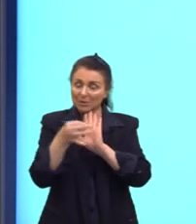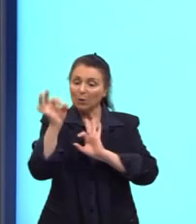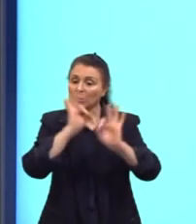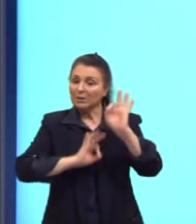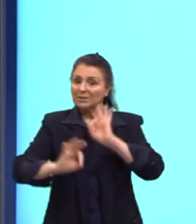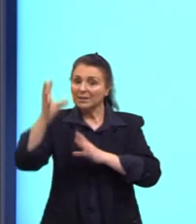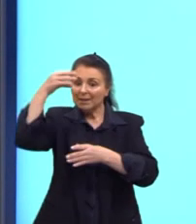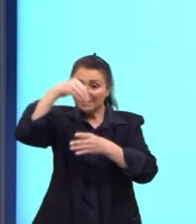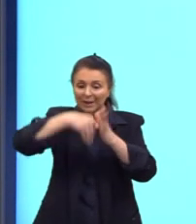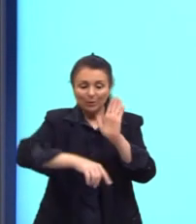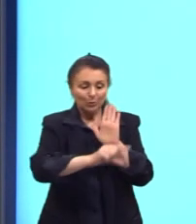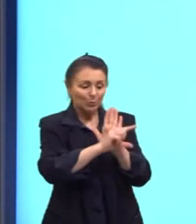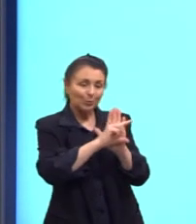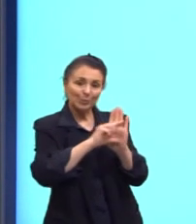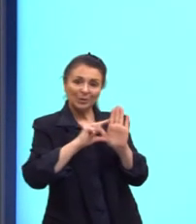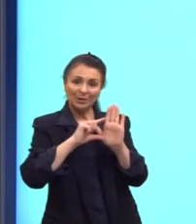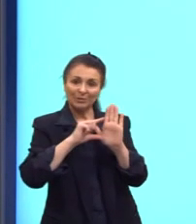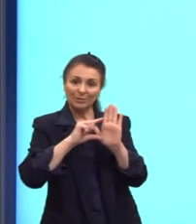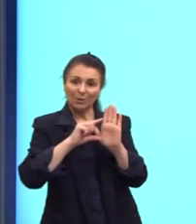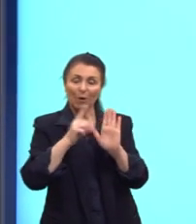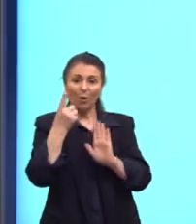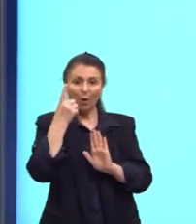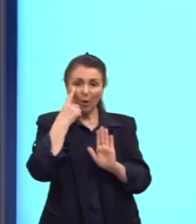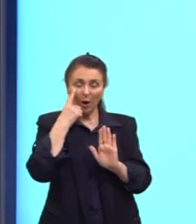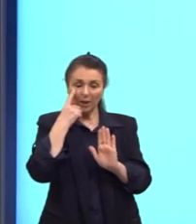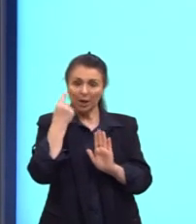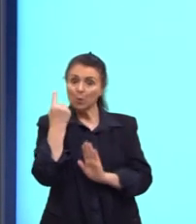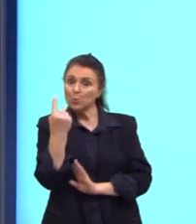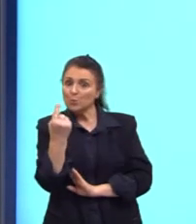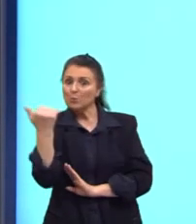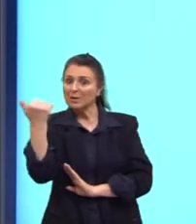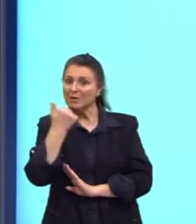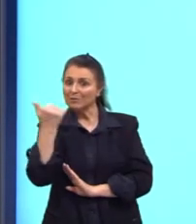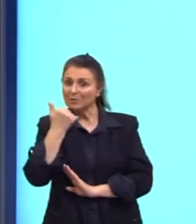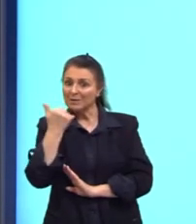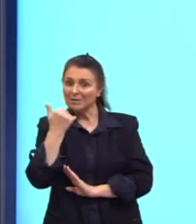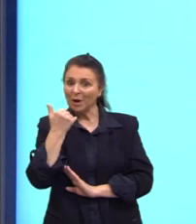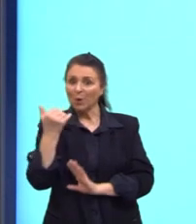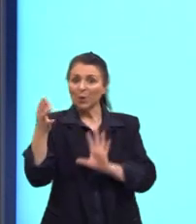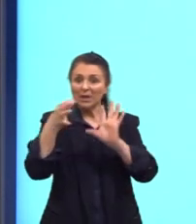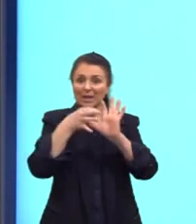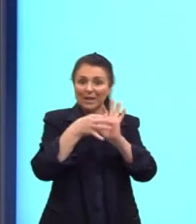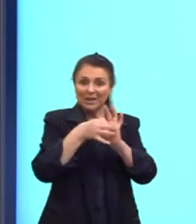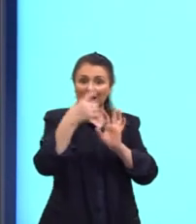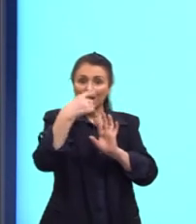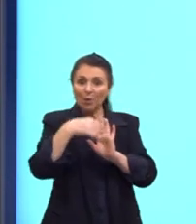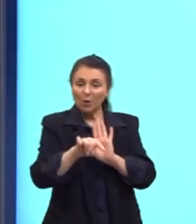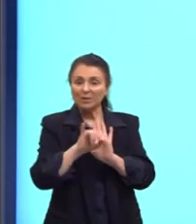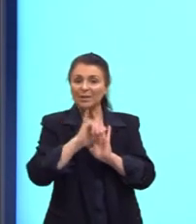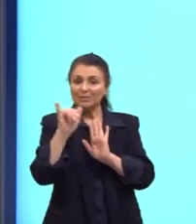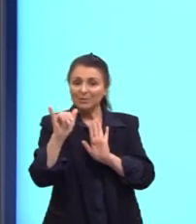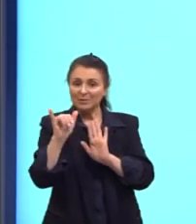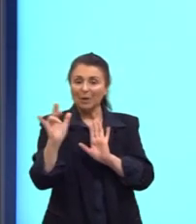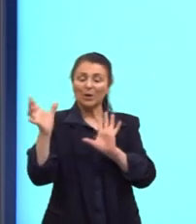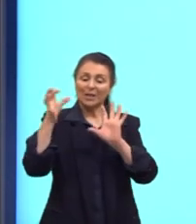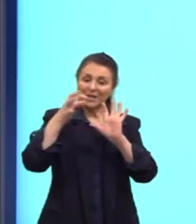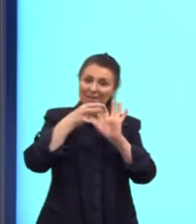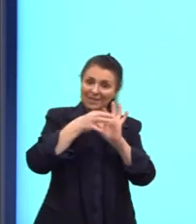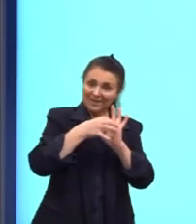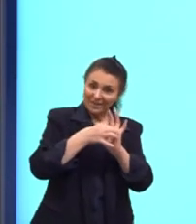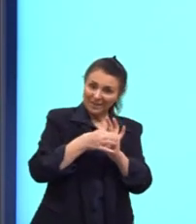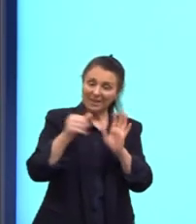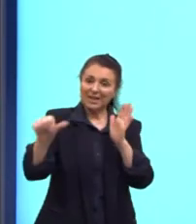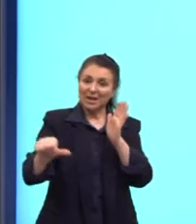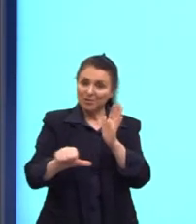do parágrafo. Reparem como uma informação está interligada a outra, que está interligada a primeira